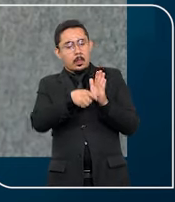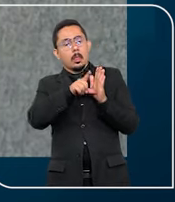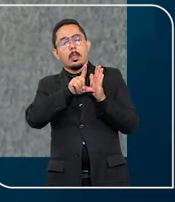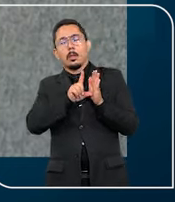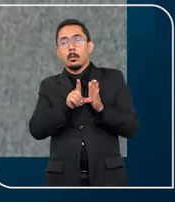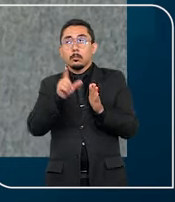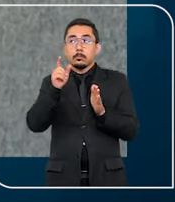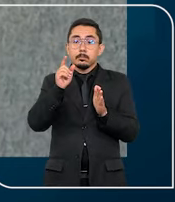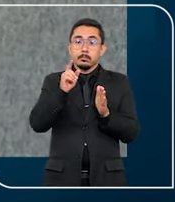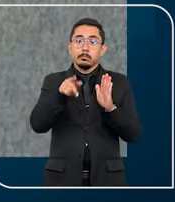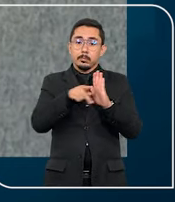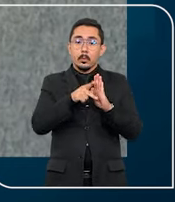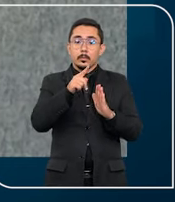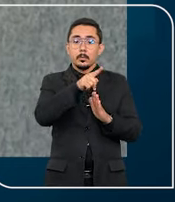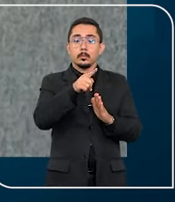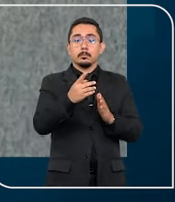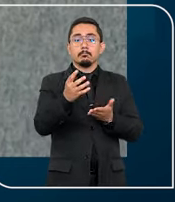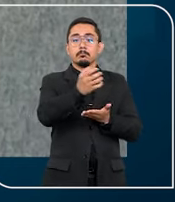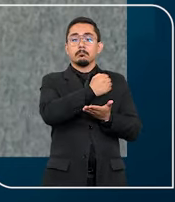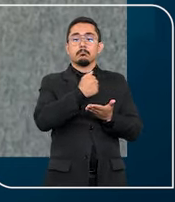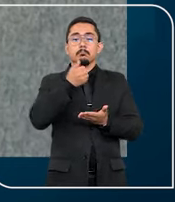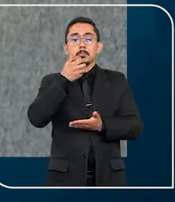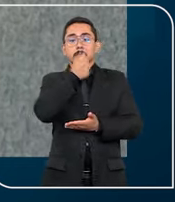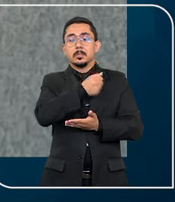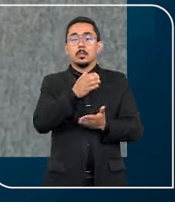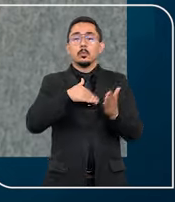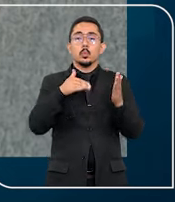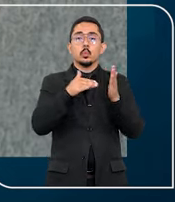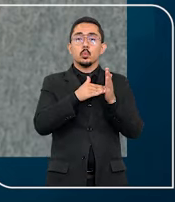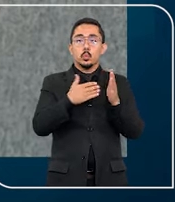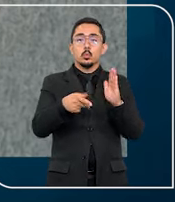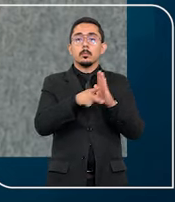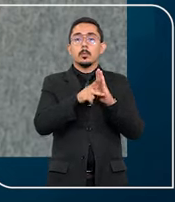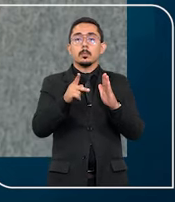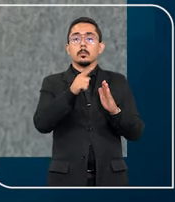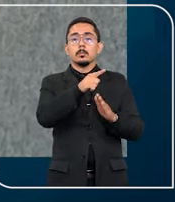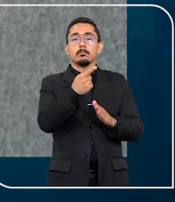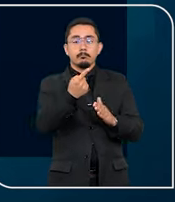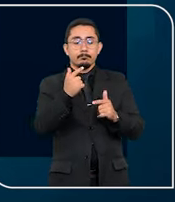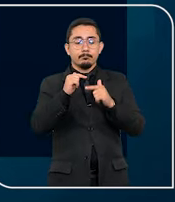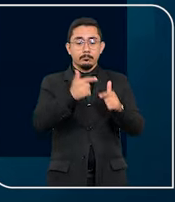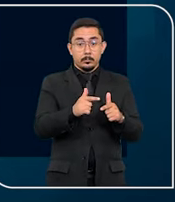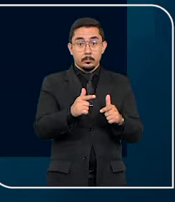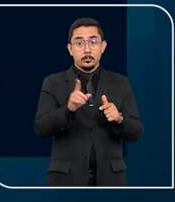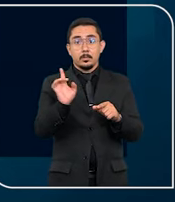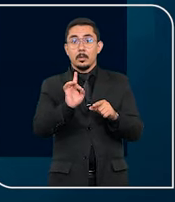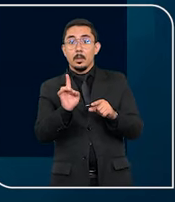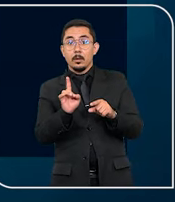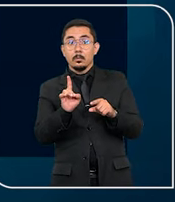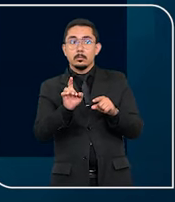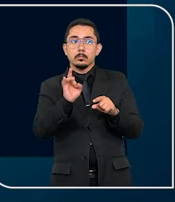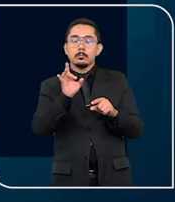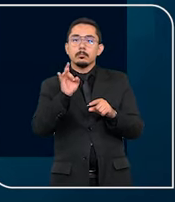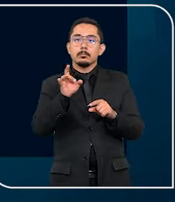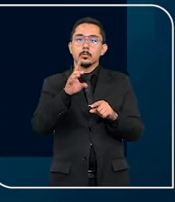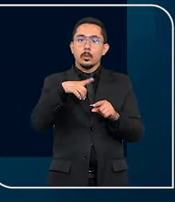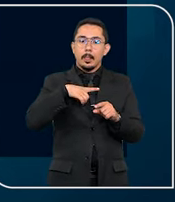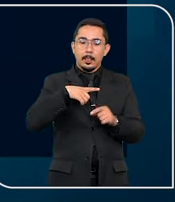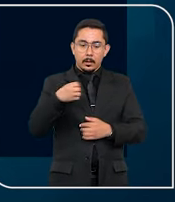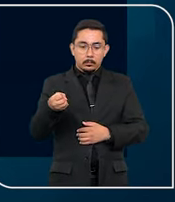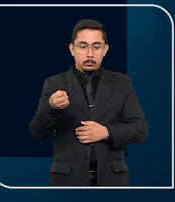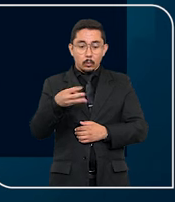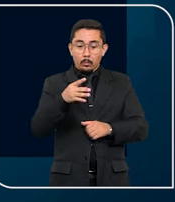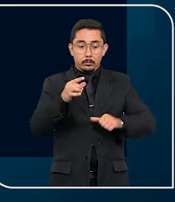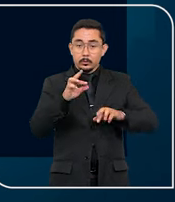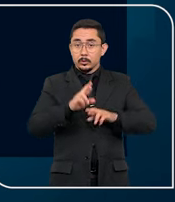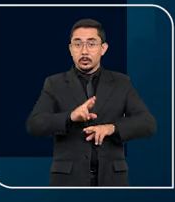antecipação da liquidação ou resgate pela transferência legítima de cotas aos herdeiros quando, na verdade, ocorre mera atualização